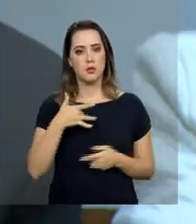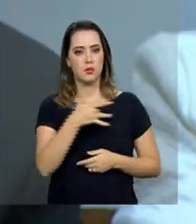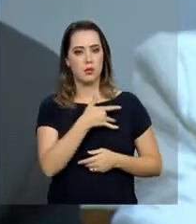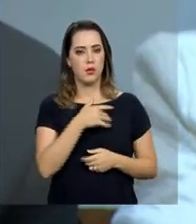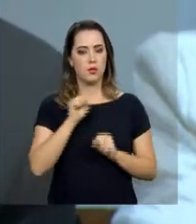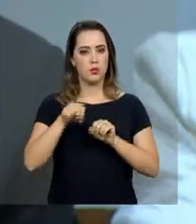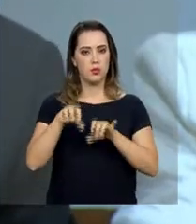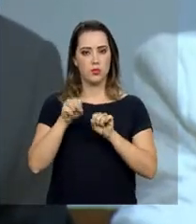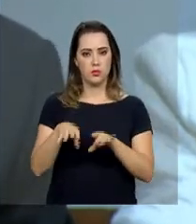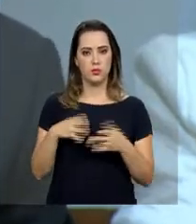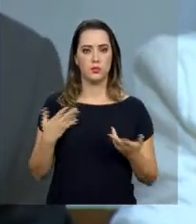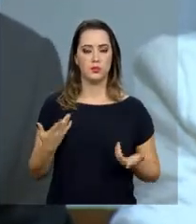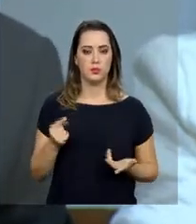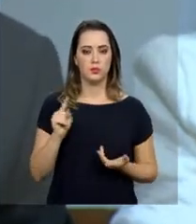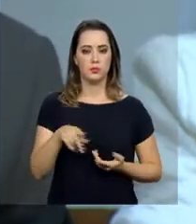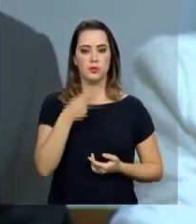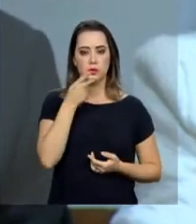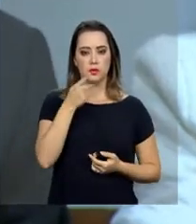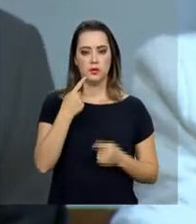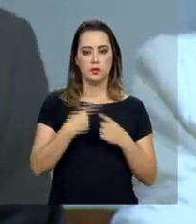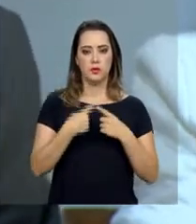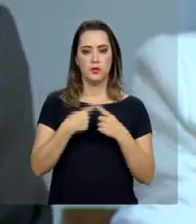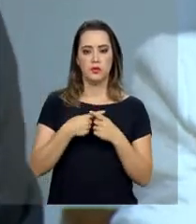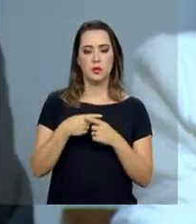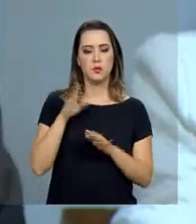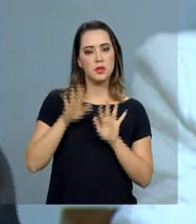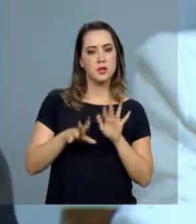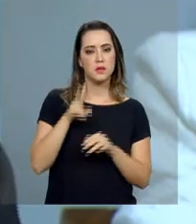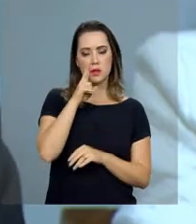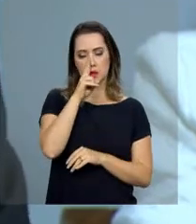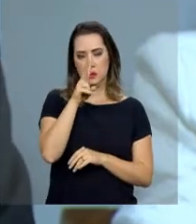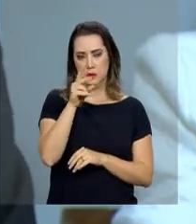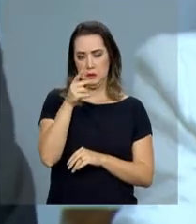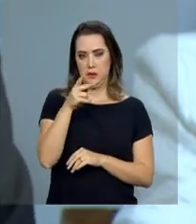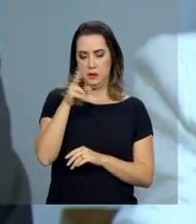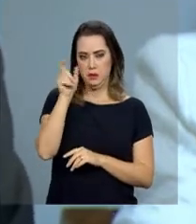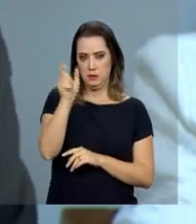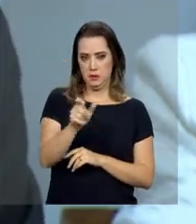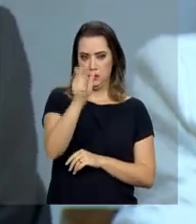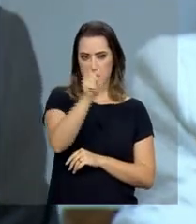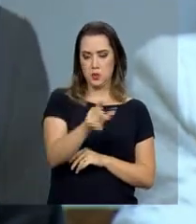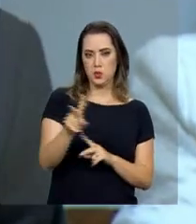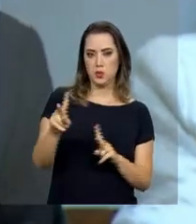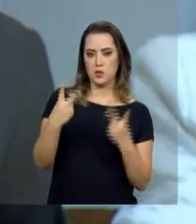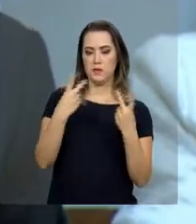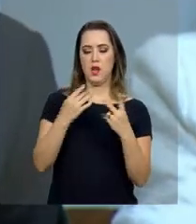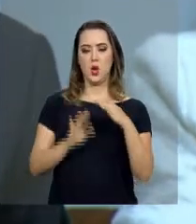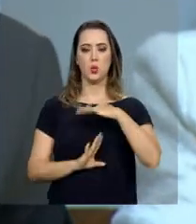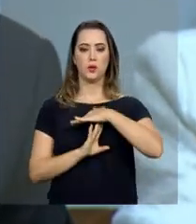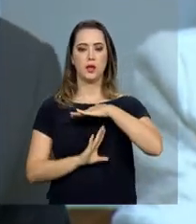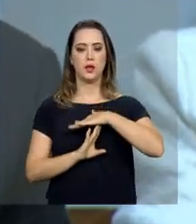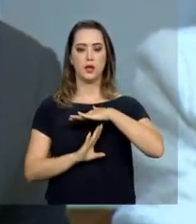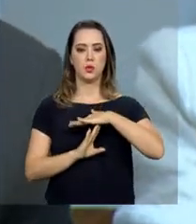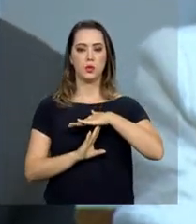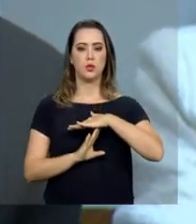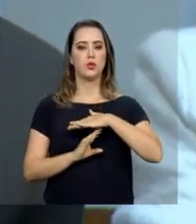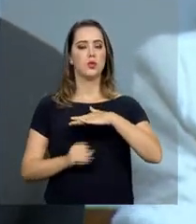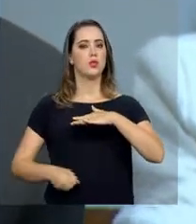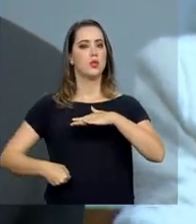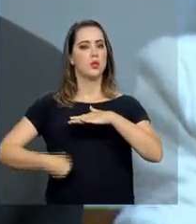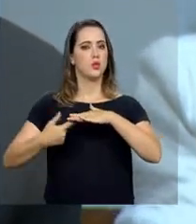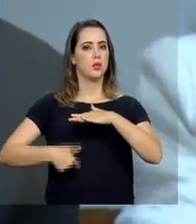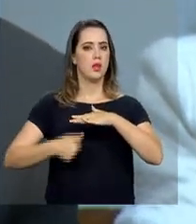educação. Eu digo isso porque eu tenho escutado com frequência que o teto dos gastos congela